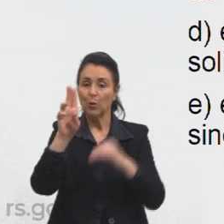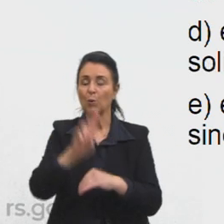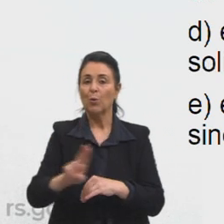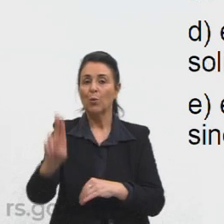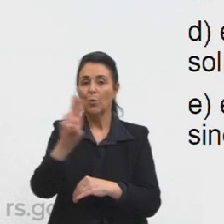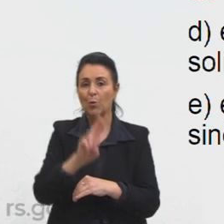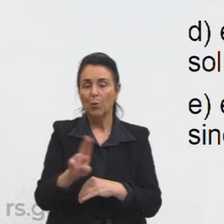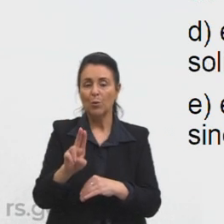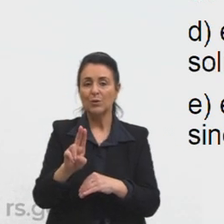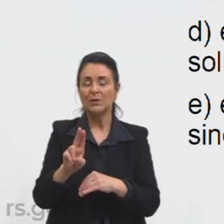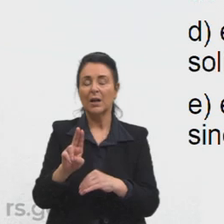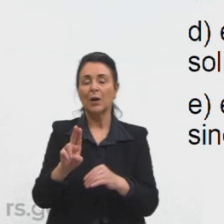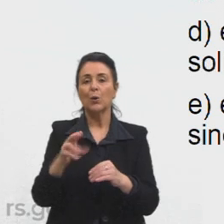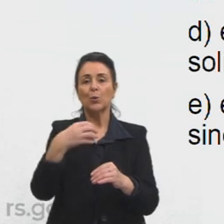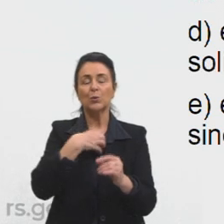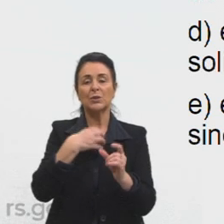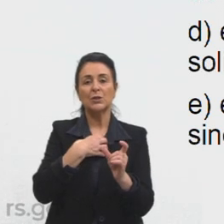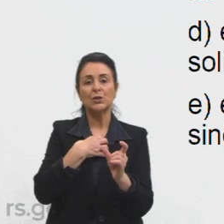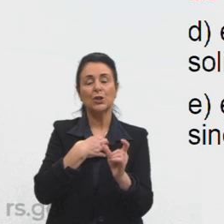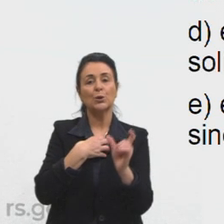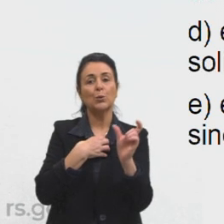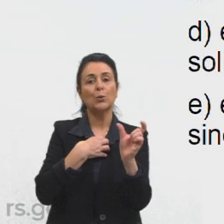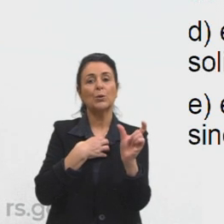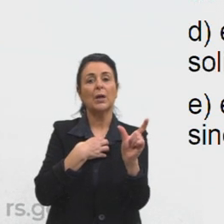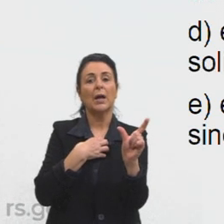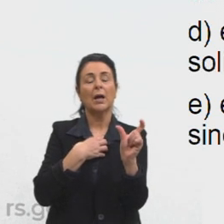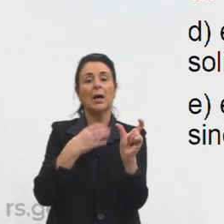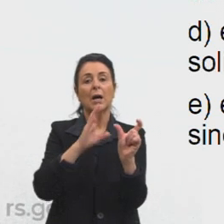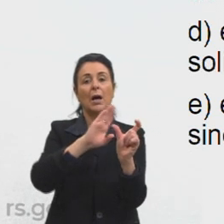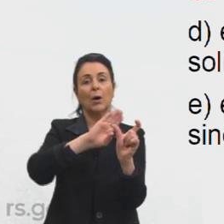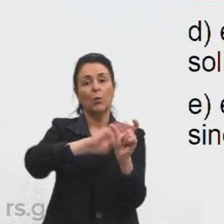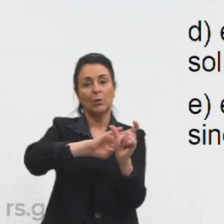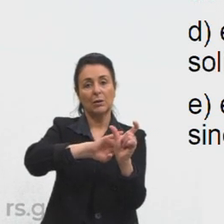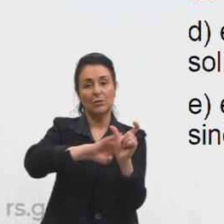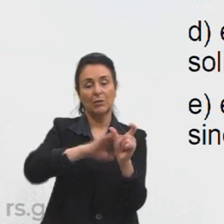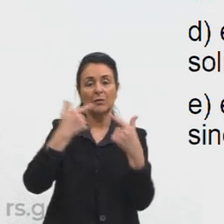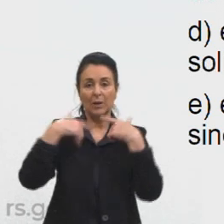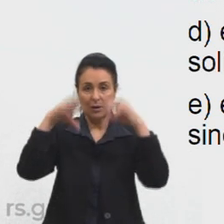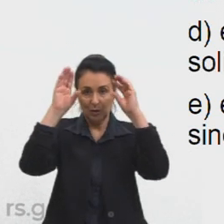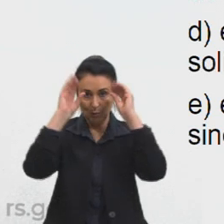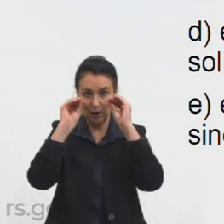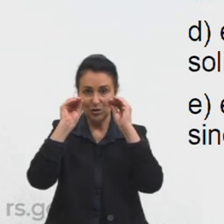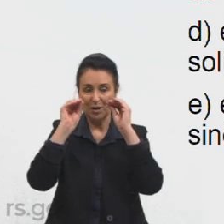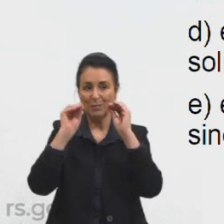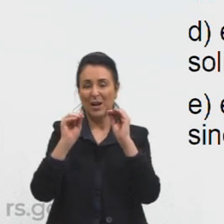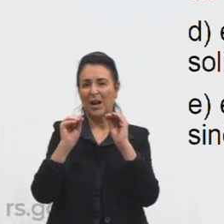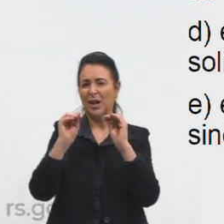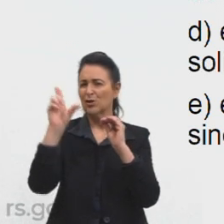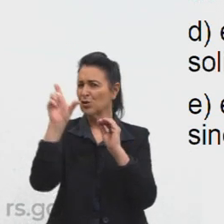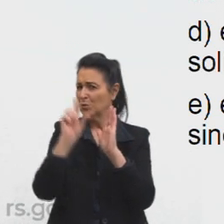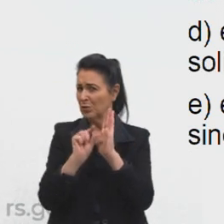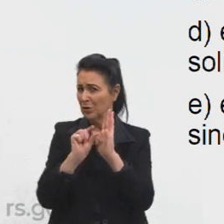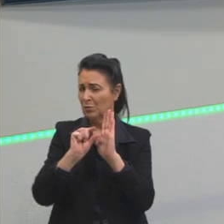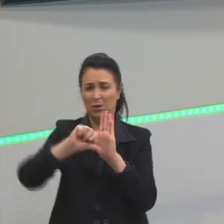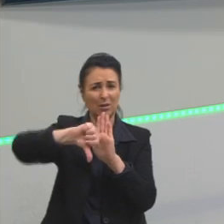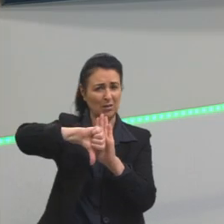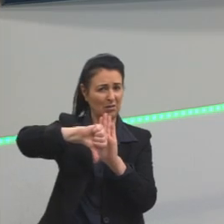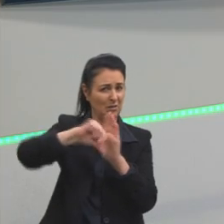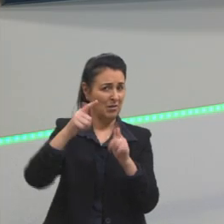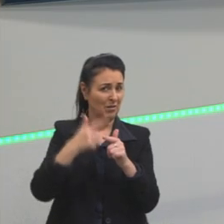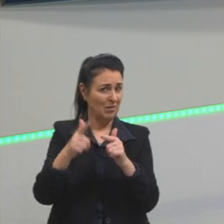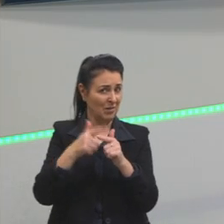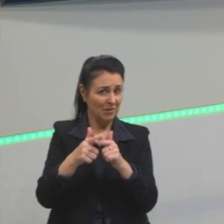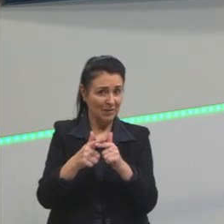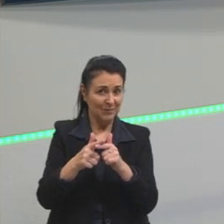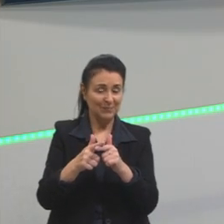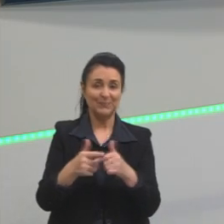conotativo da linguagem atenuar a gravidade do processo pessoal a nossa aula